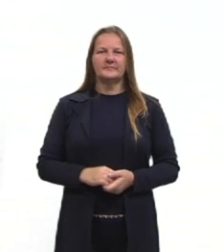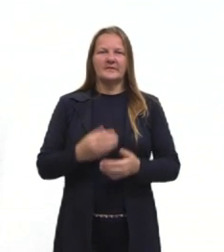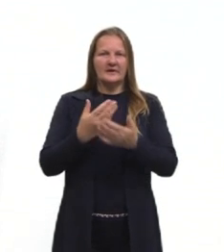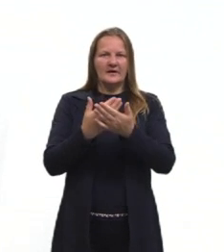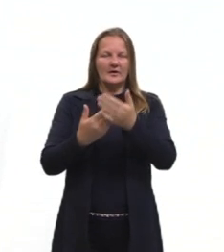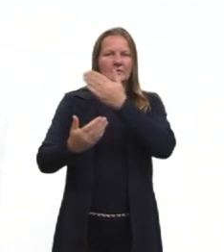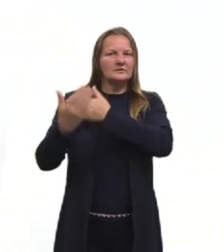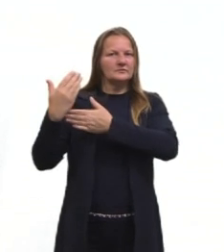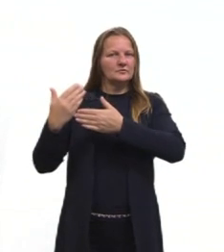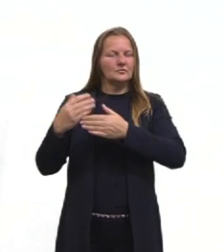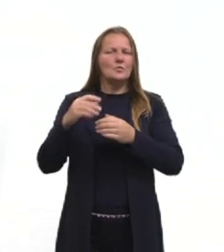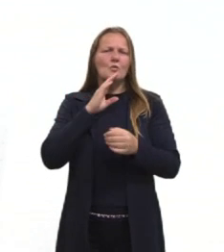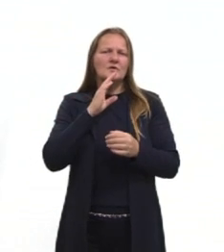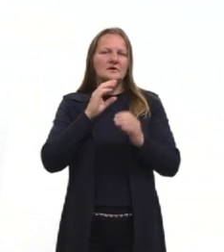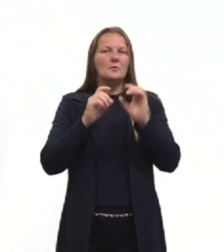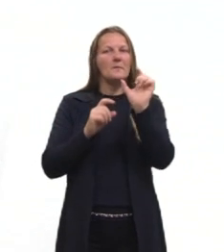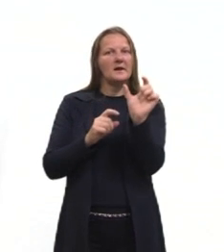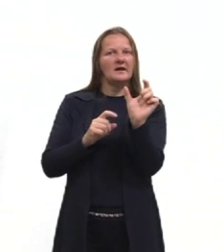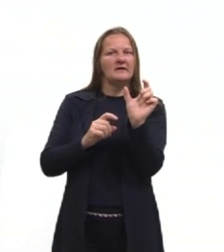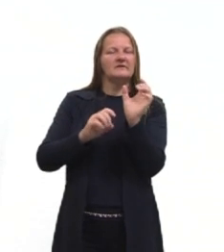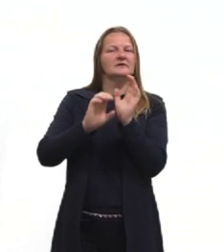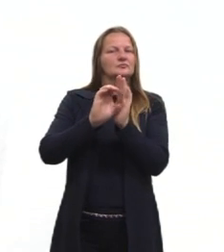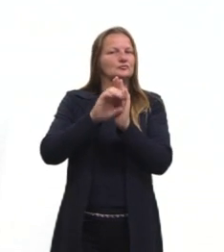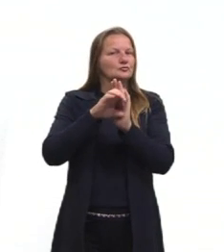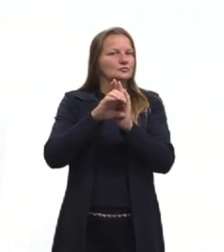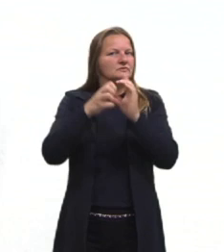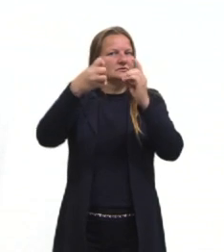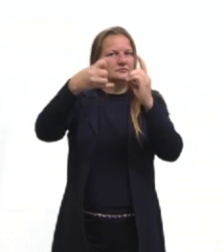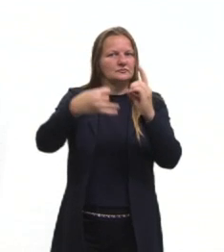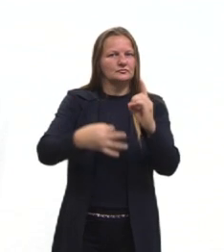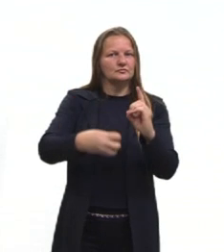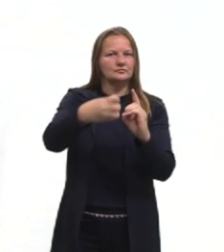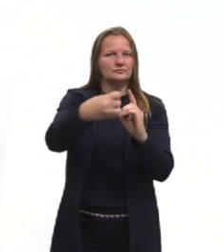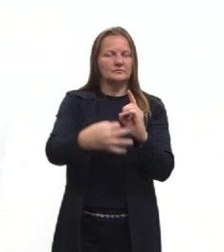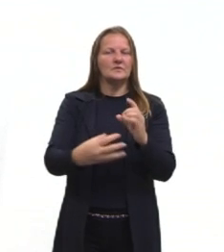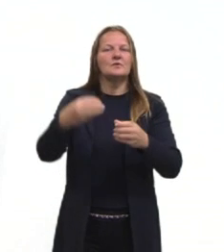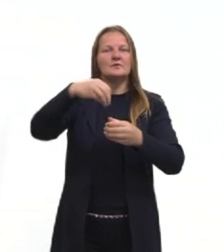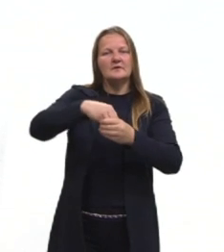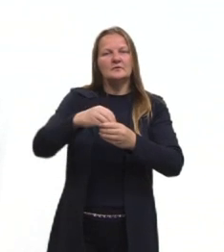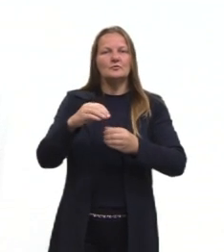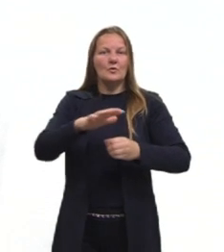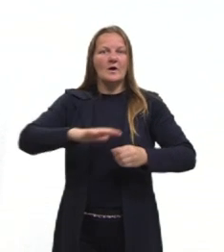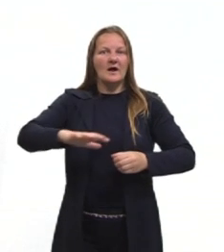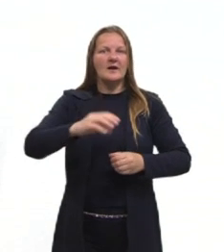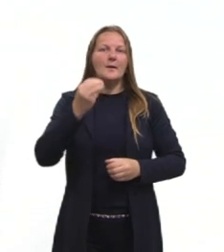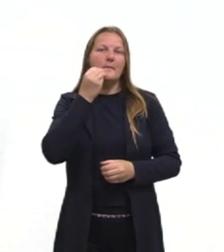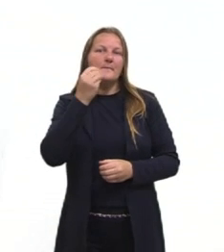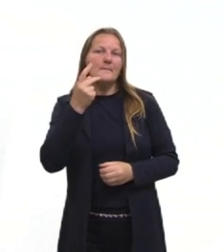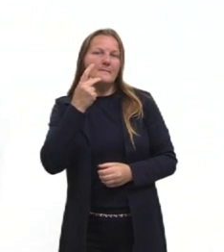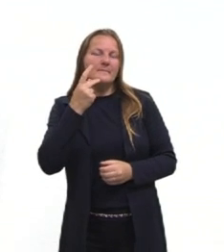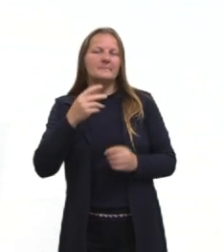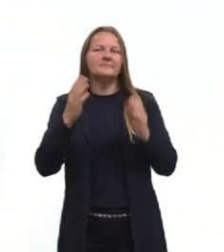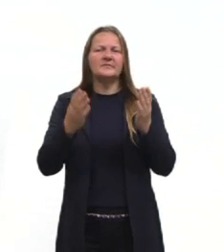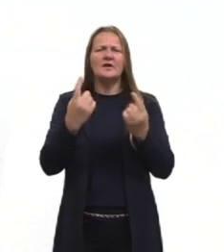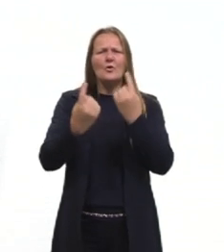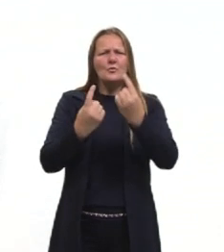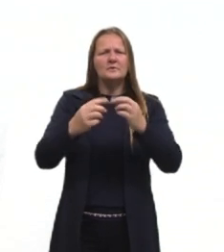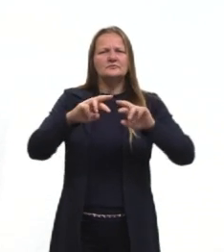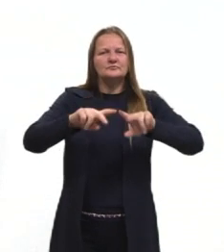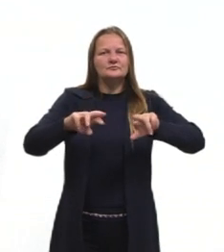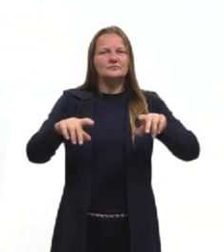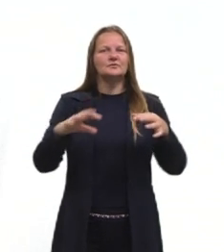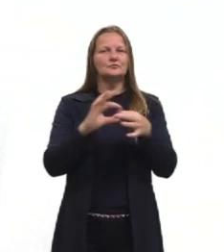nós conhecemos alguns termos, né, que se referem aí dentro da probabilidade. Nós vimos algumas situações